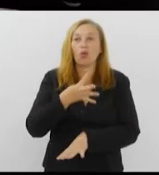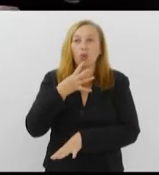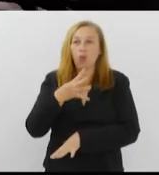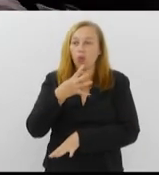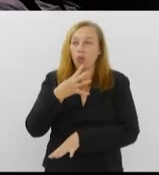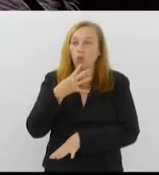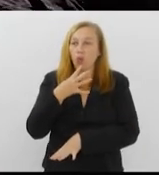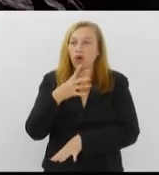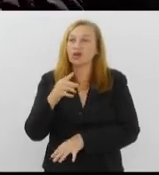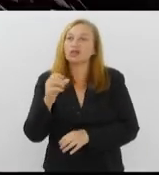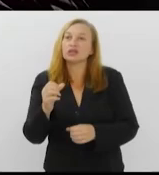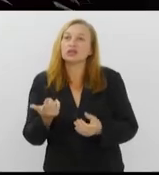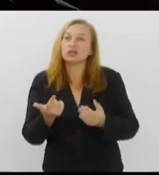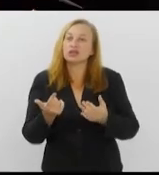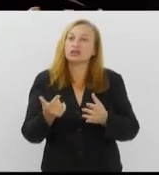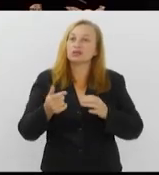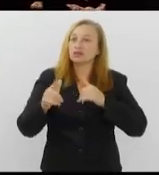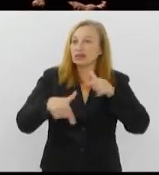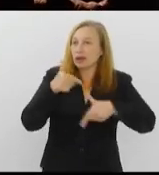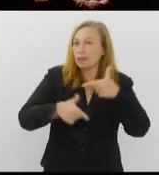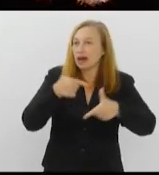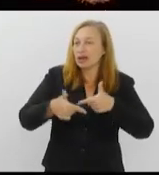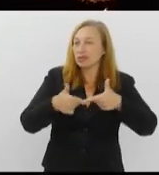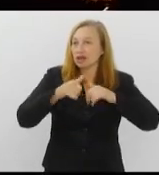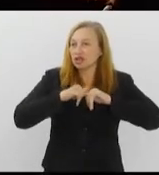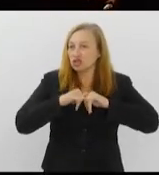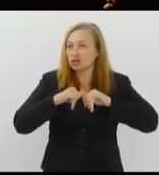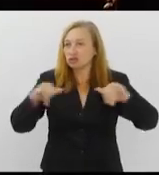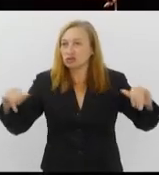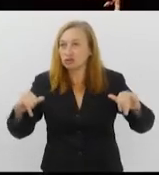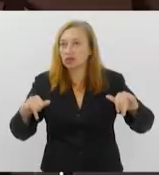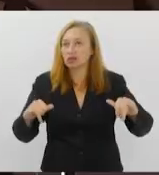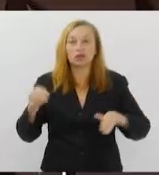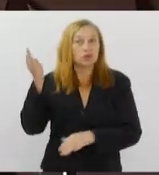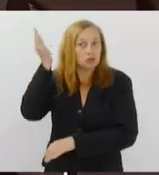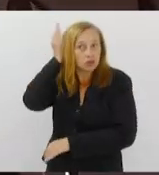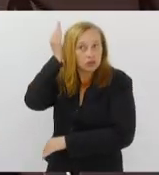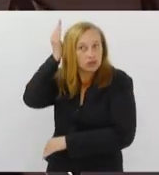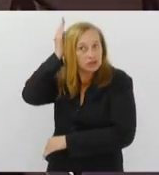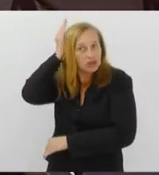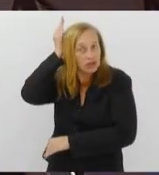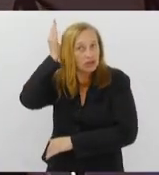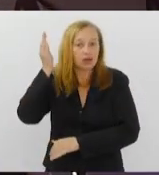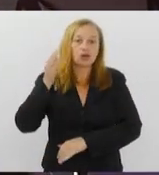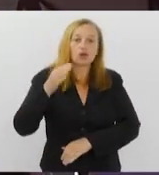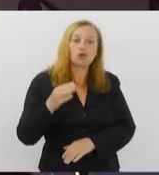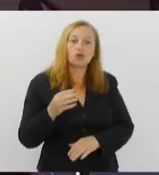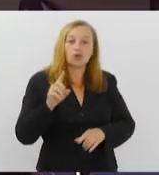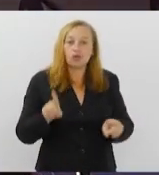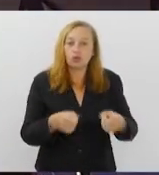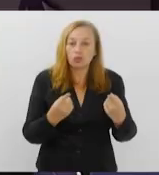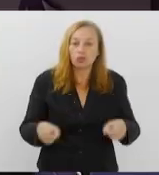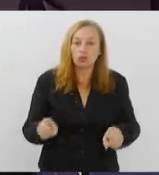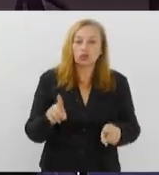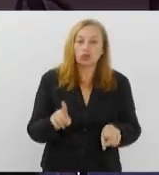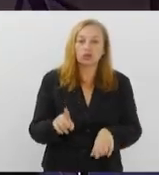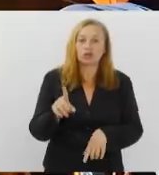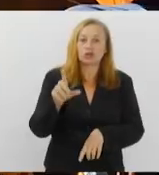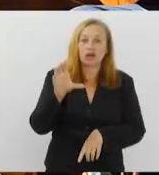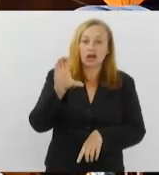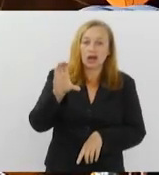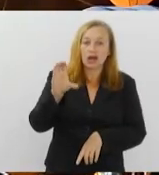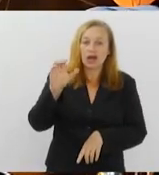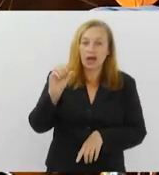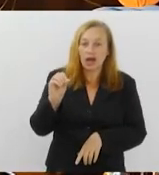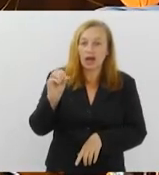começa a ter sua obra mais divulgada numa série de shows no Circuito Sesc. O músico Rocino Crispim e o regional Caboclo